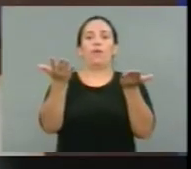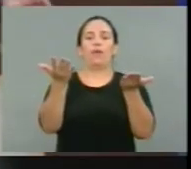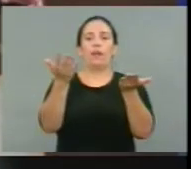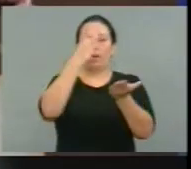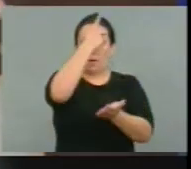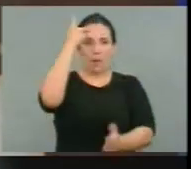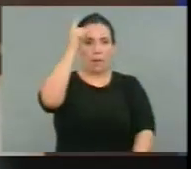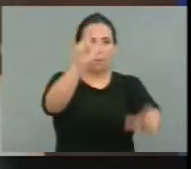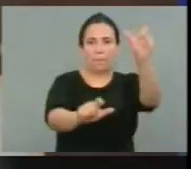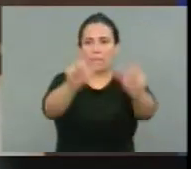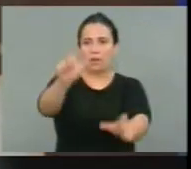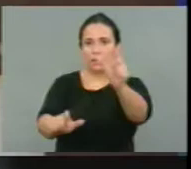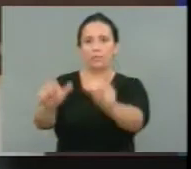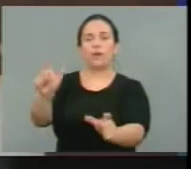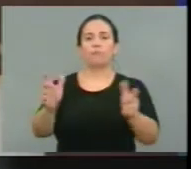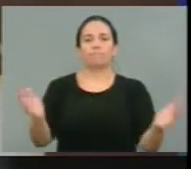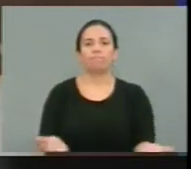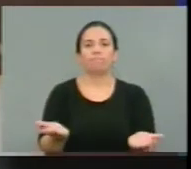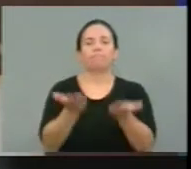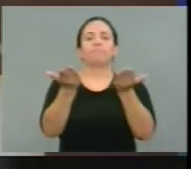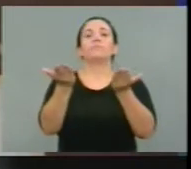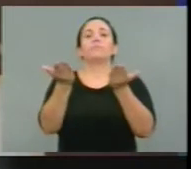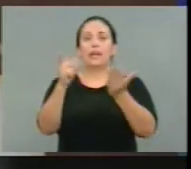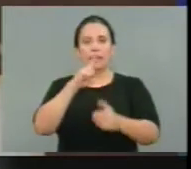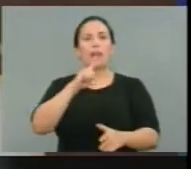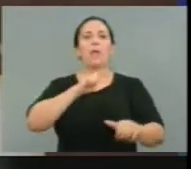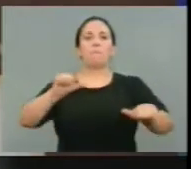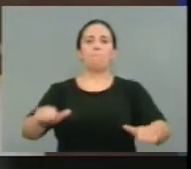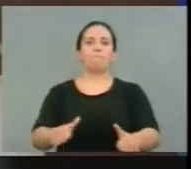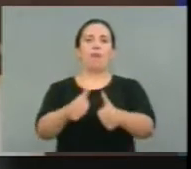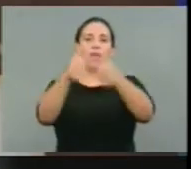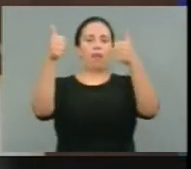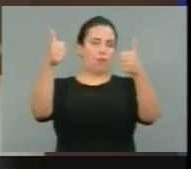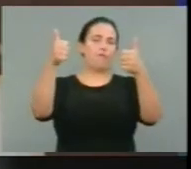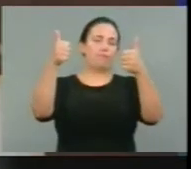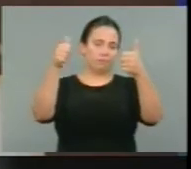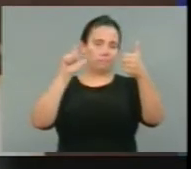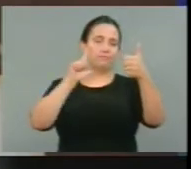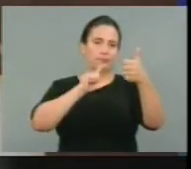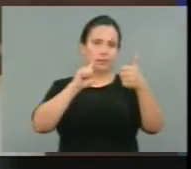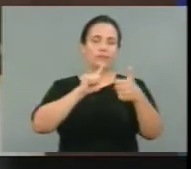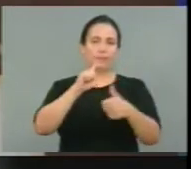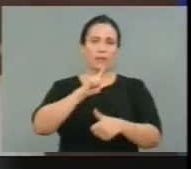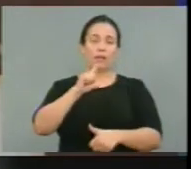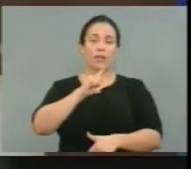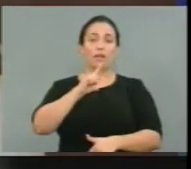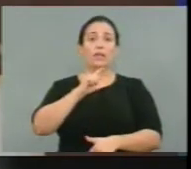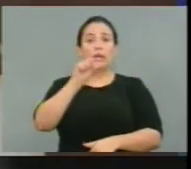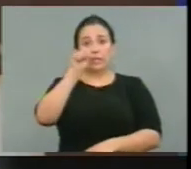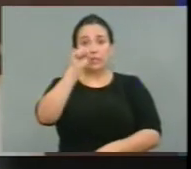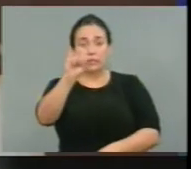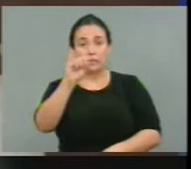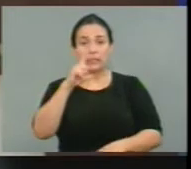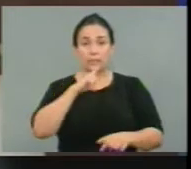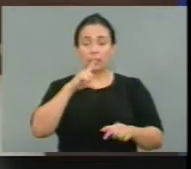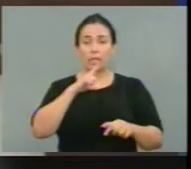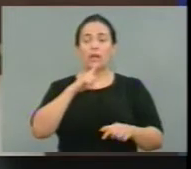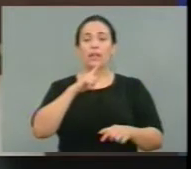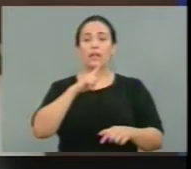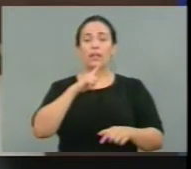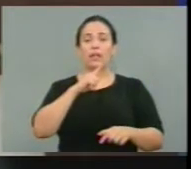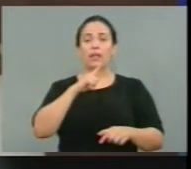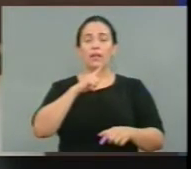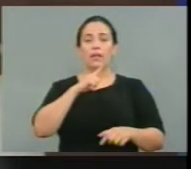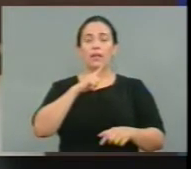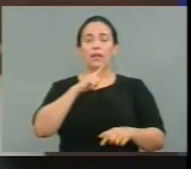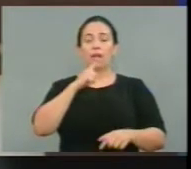as unidades de proteção social, melhor a garantia de direitos e, portanto, vai ser menor o abandono